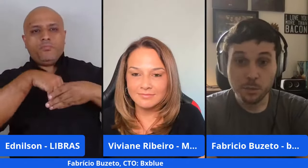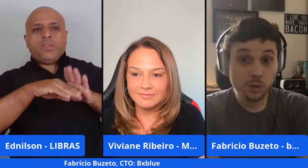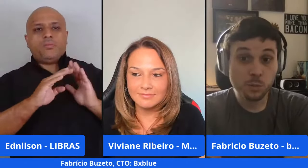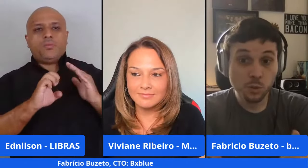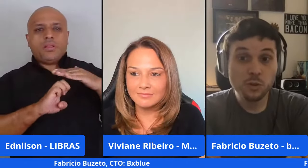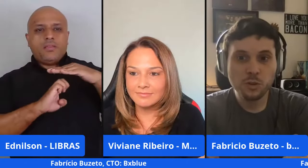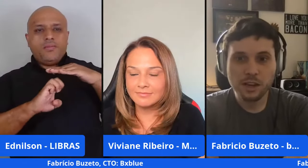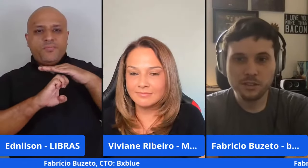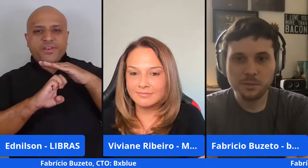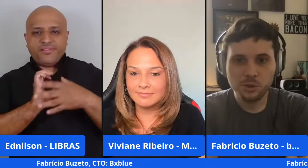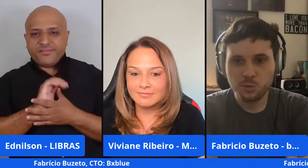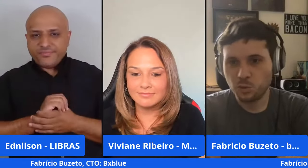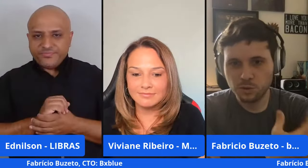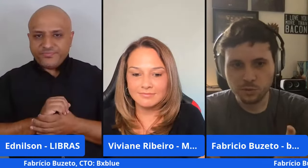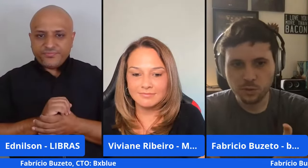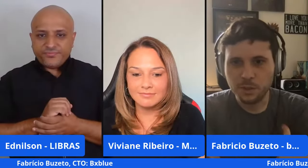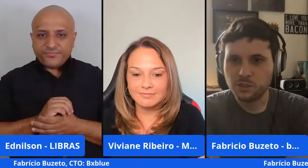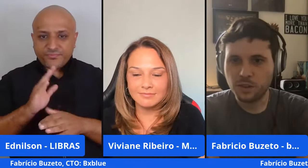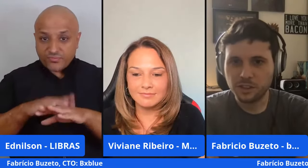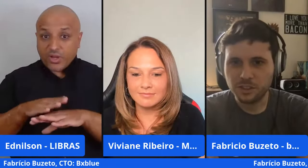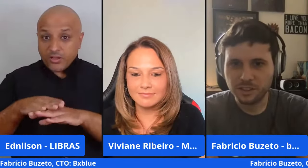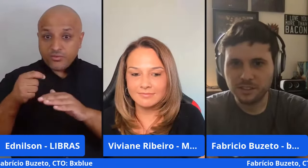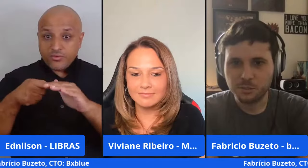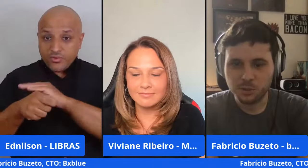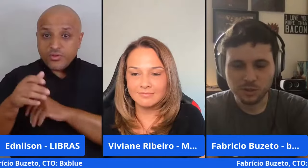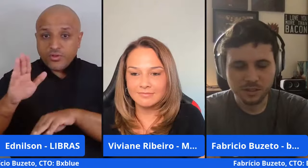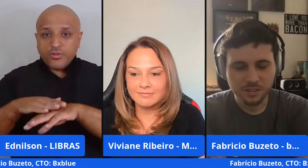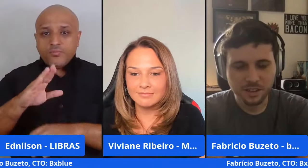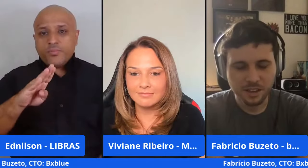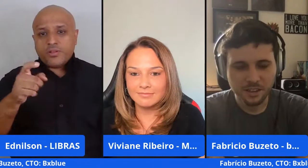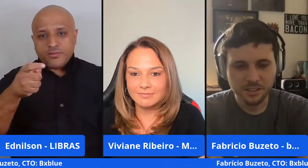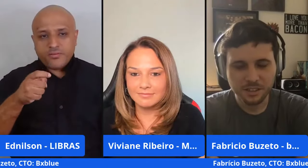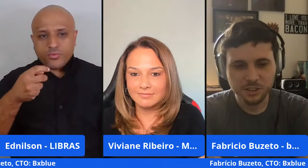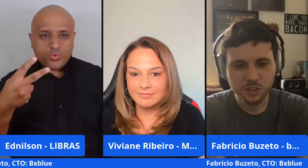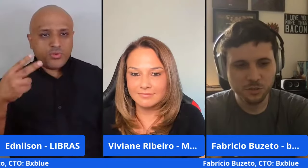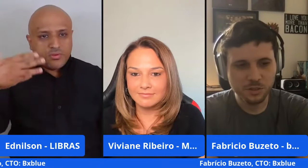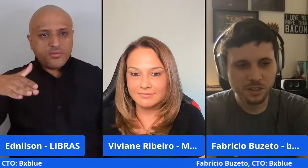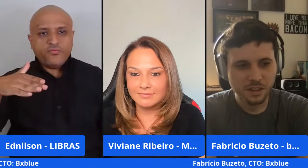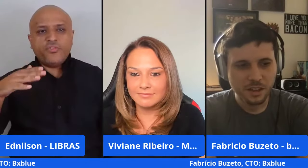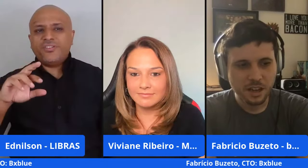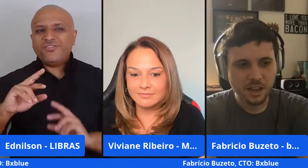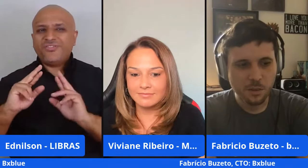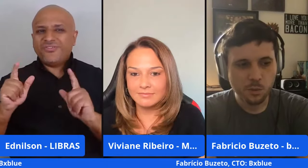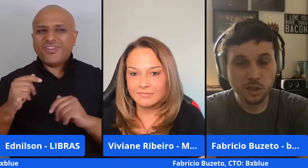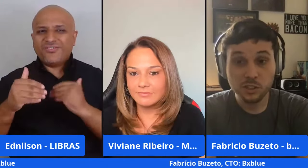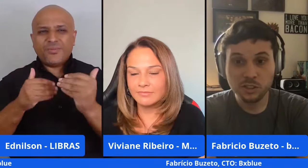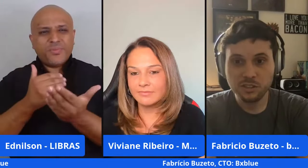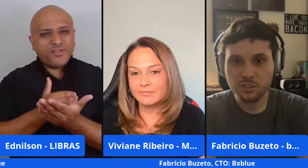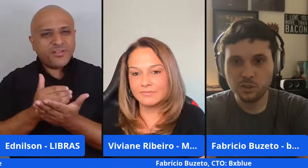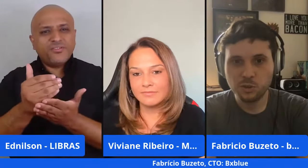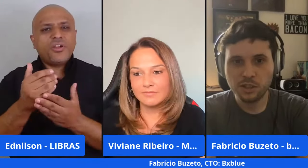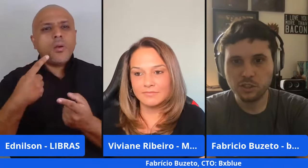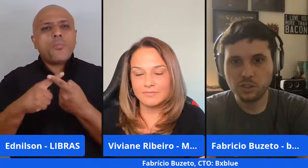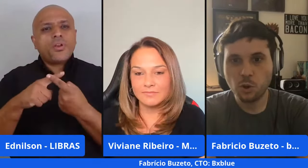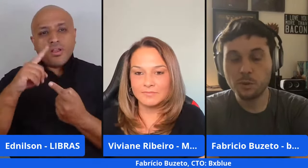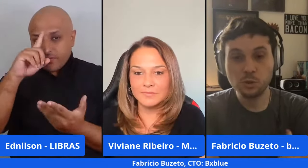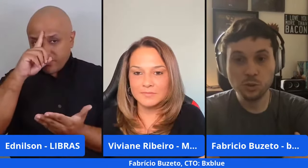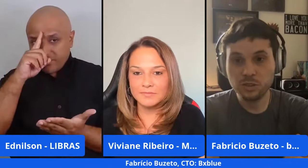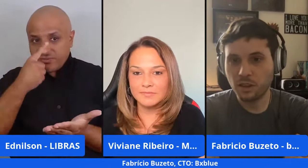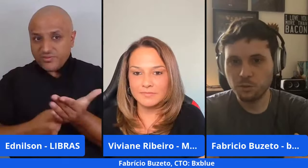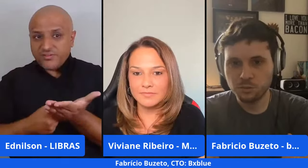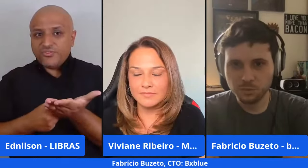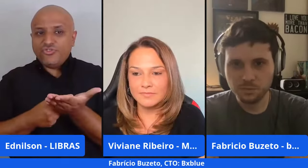e por exemplo no caso da investidor foi bem diferente das minhas outras iniciativas porque a gente decidiu a gente